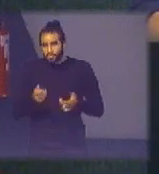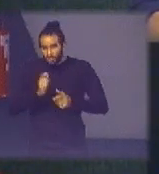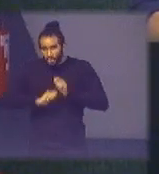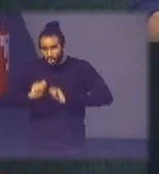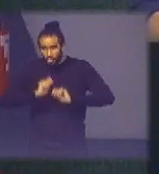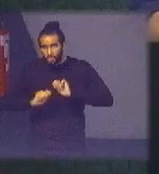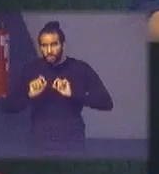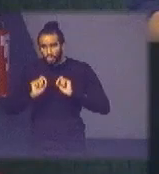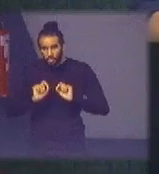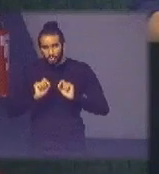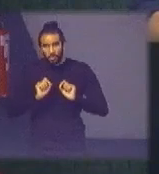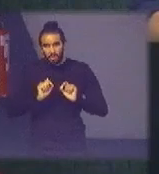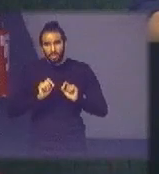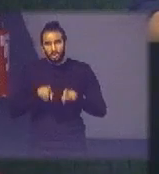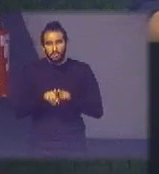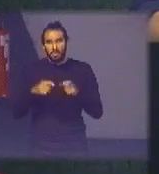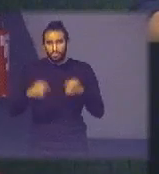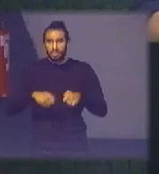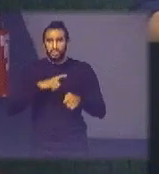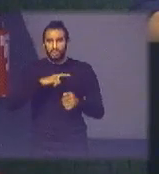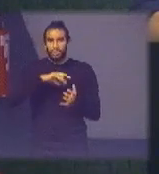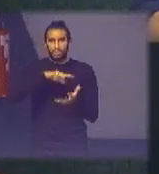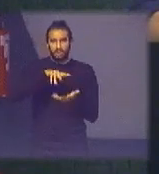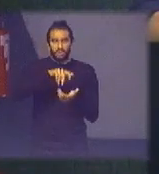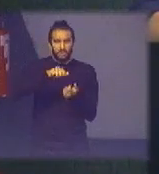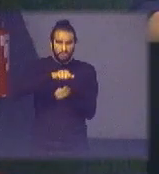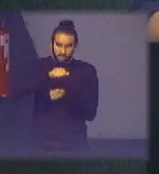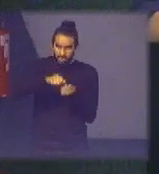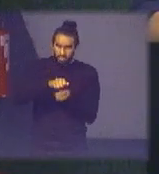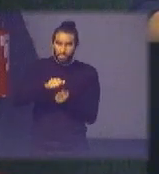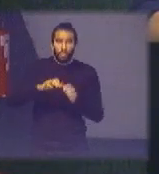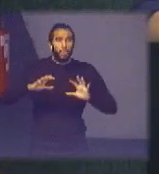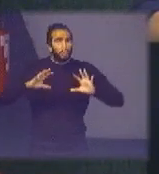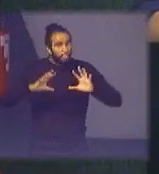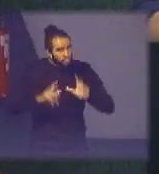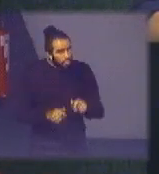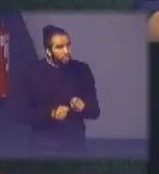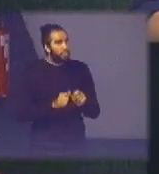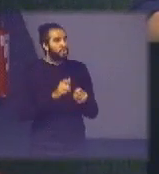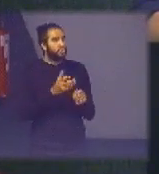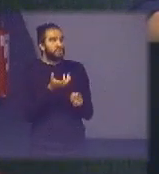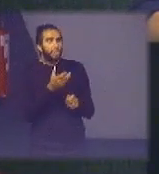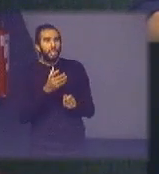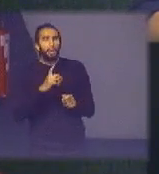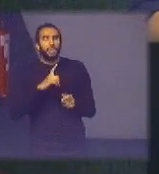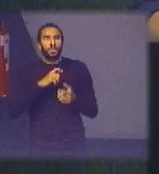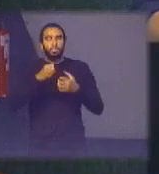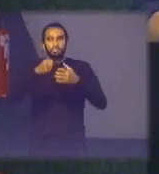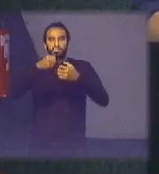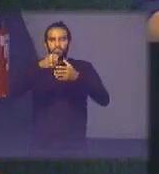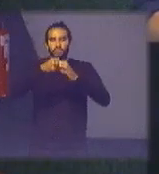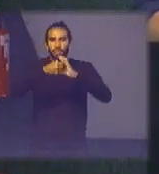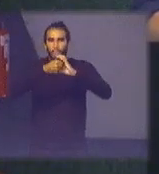é um pilar de sustentabilidade todos eles querem com certeza os aspectos sociais resolvidos não tem um que seja